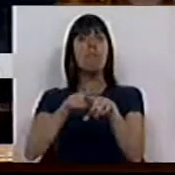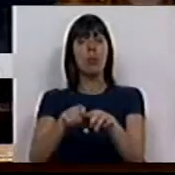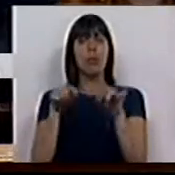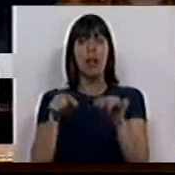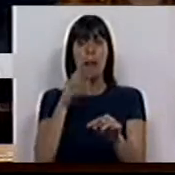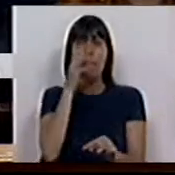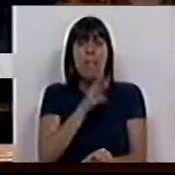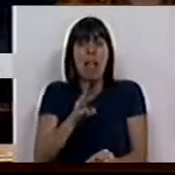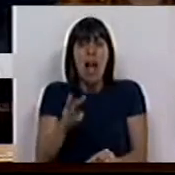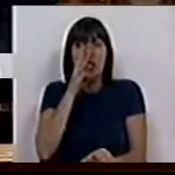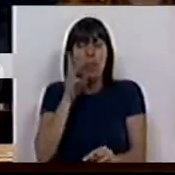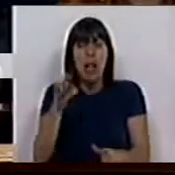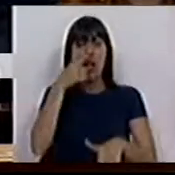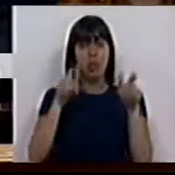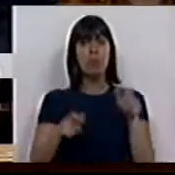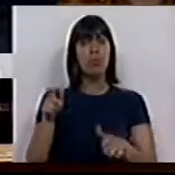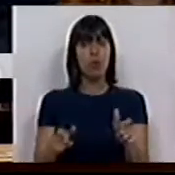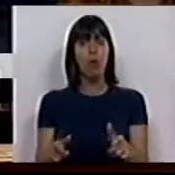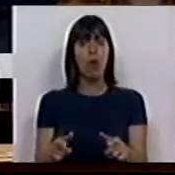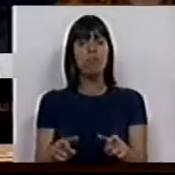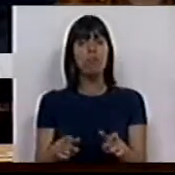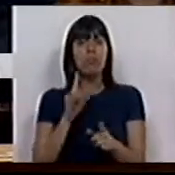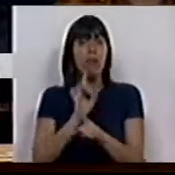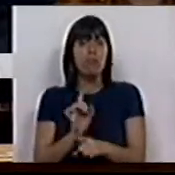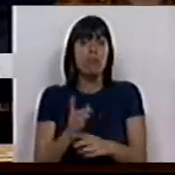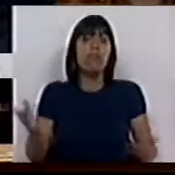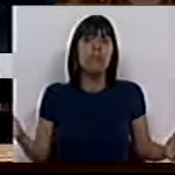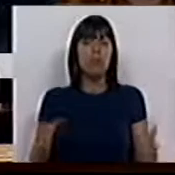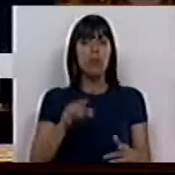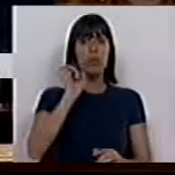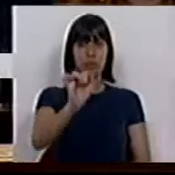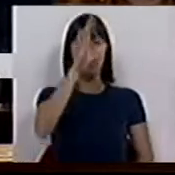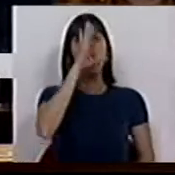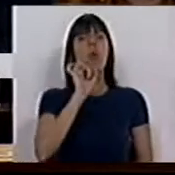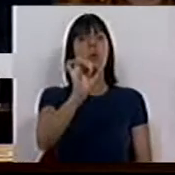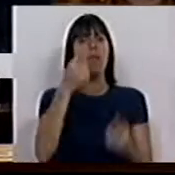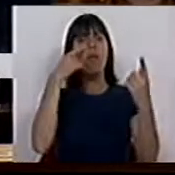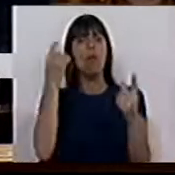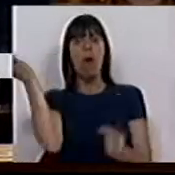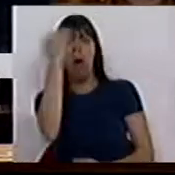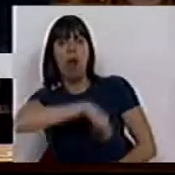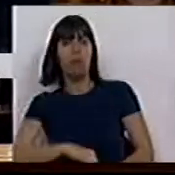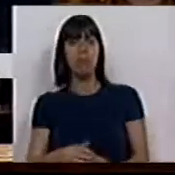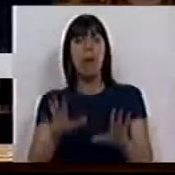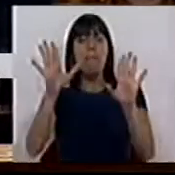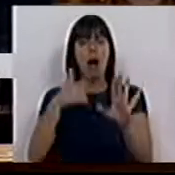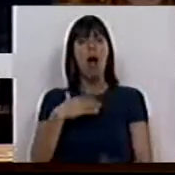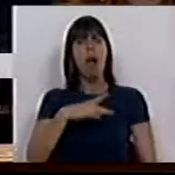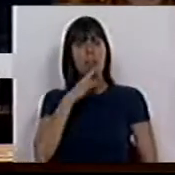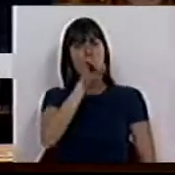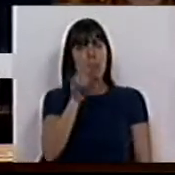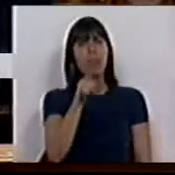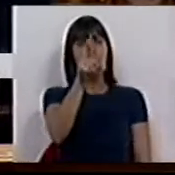Estes são milhares e milhares de cidadãos, a quais o seu Governo voltou as costas. Mas eu quero